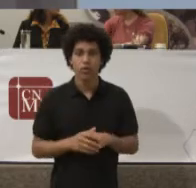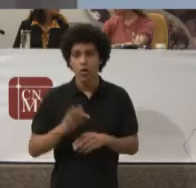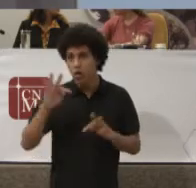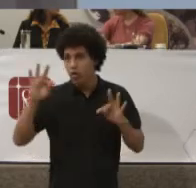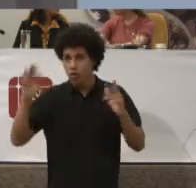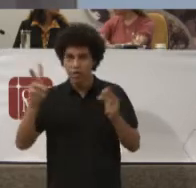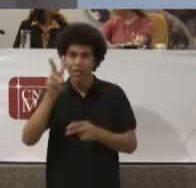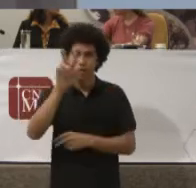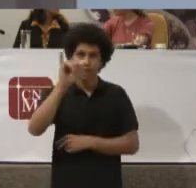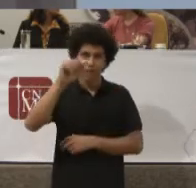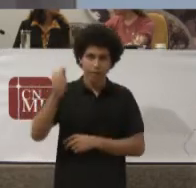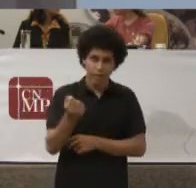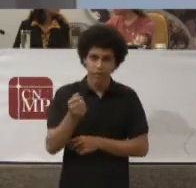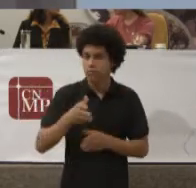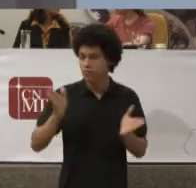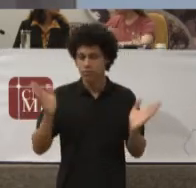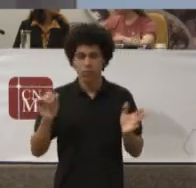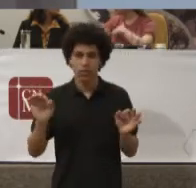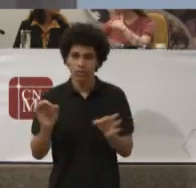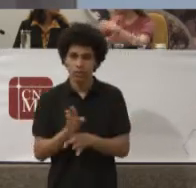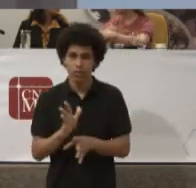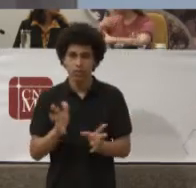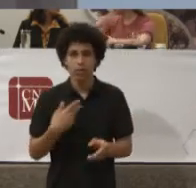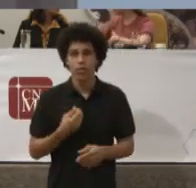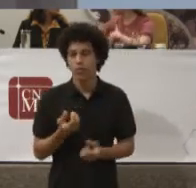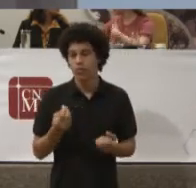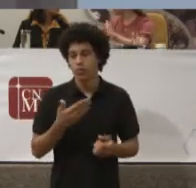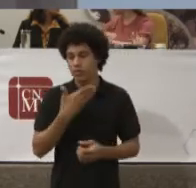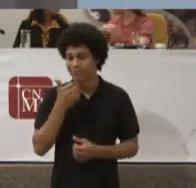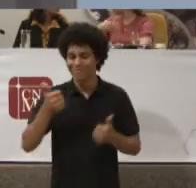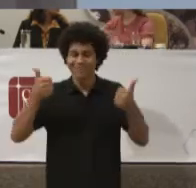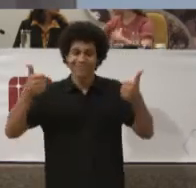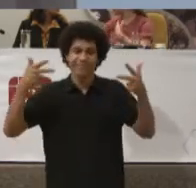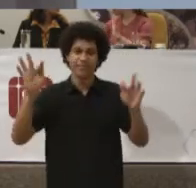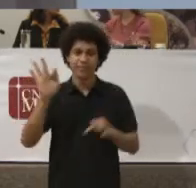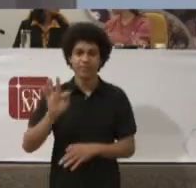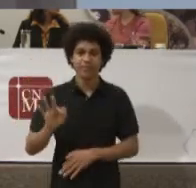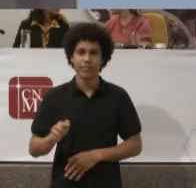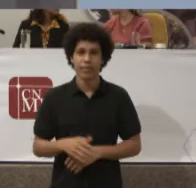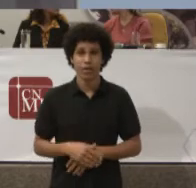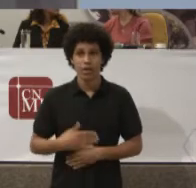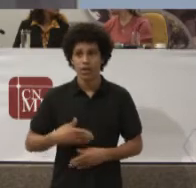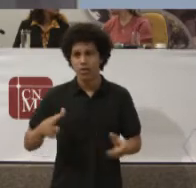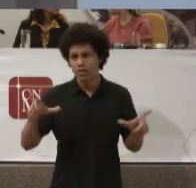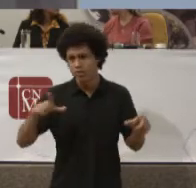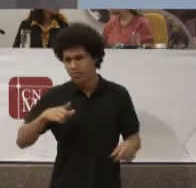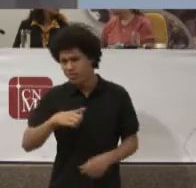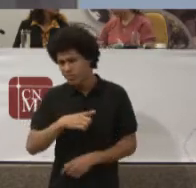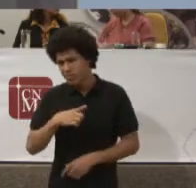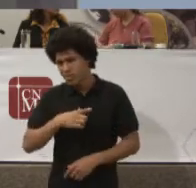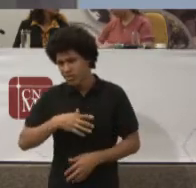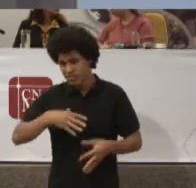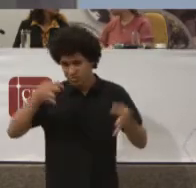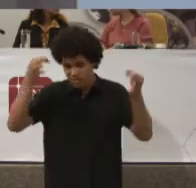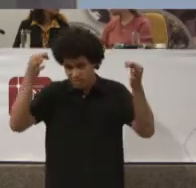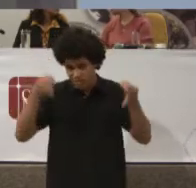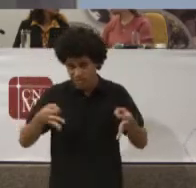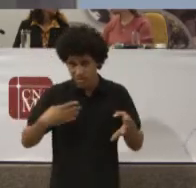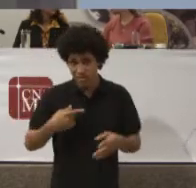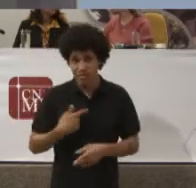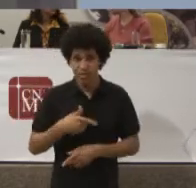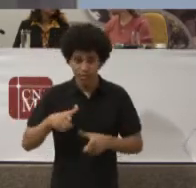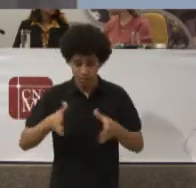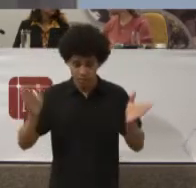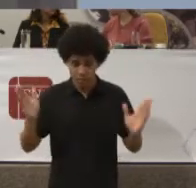preenchidas E isso nos dá Uma enorme alegria Tenho certeza Que esse evento Vai engrandecer Vai ajudar